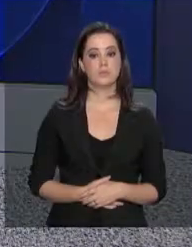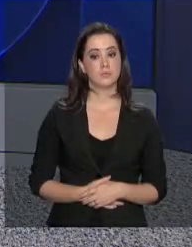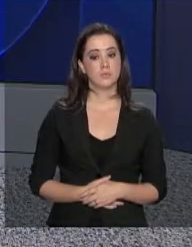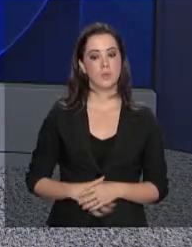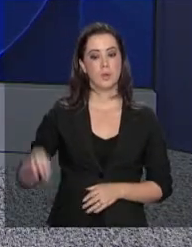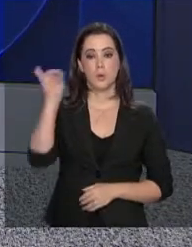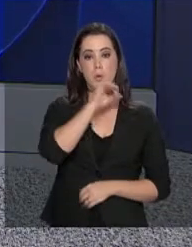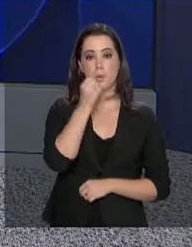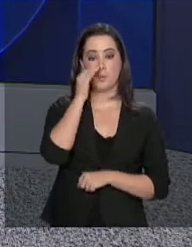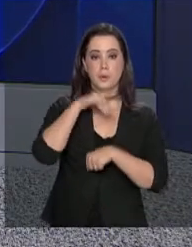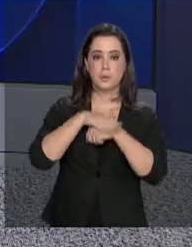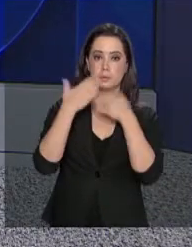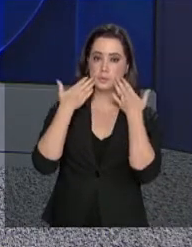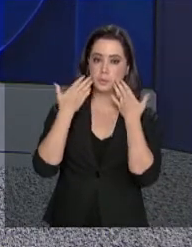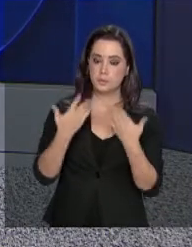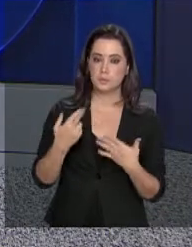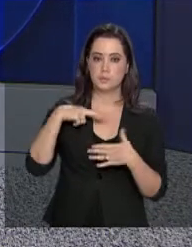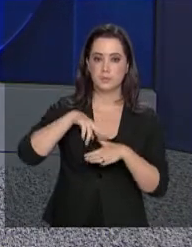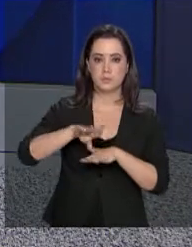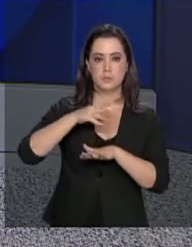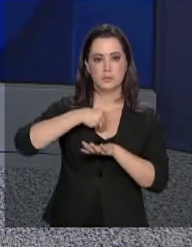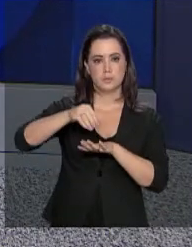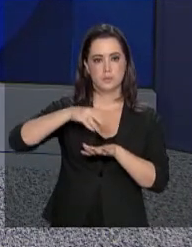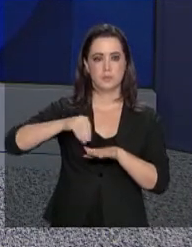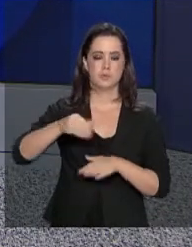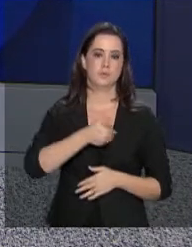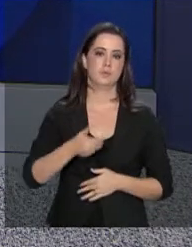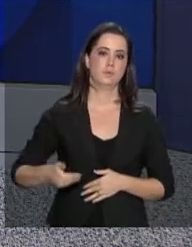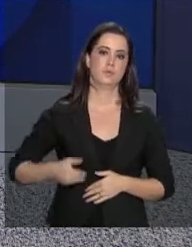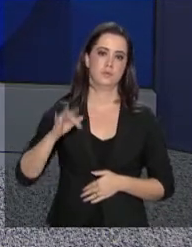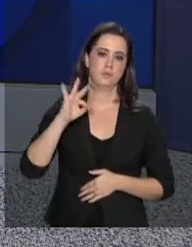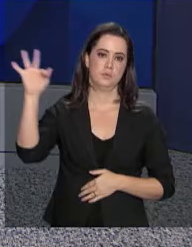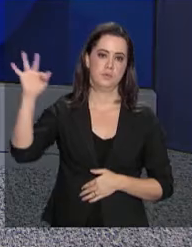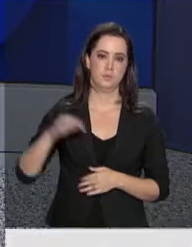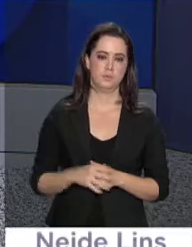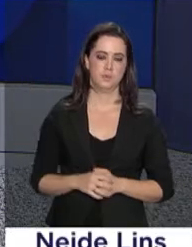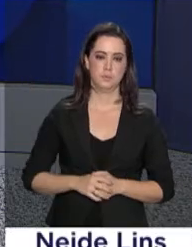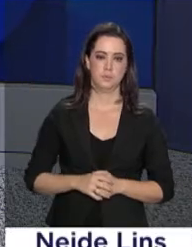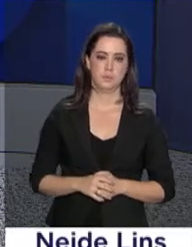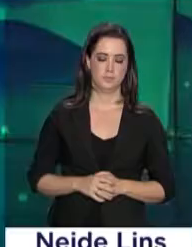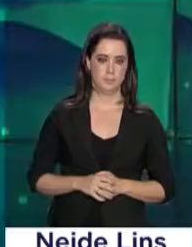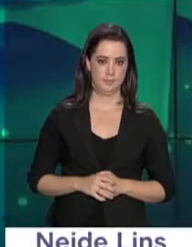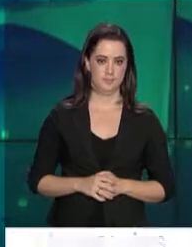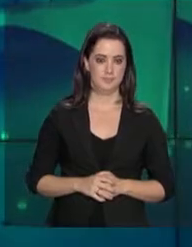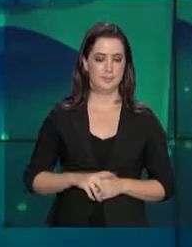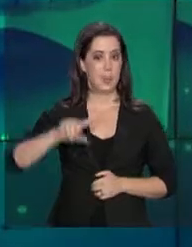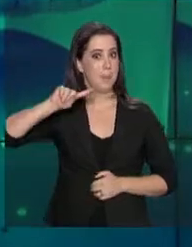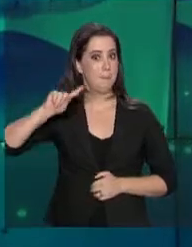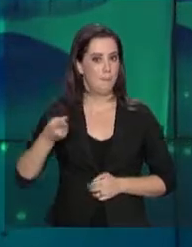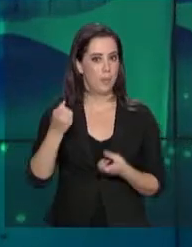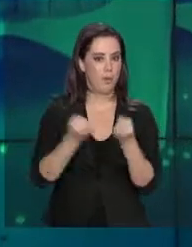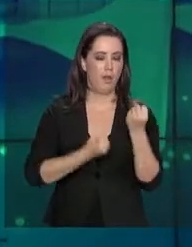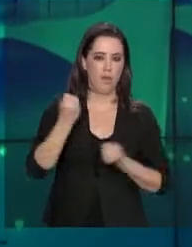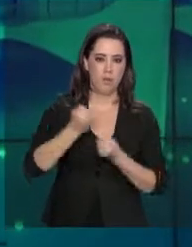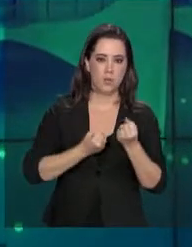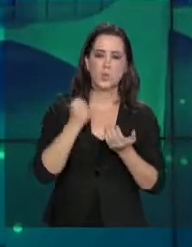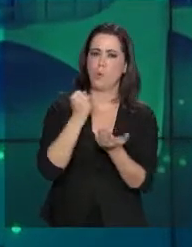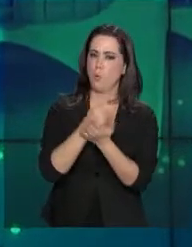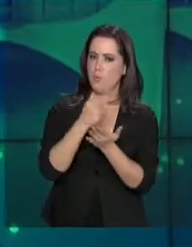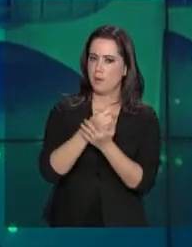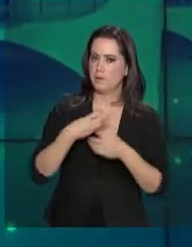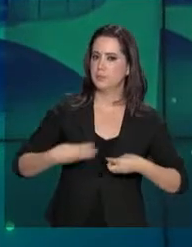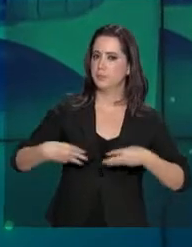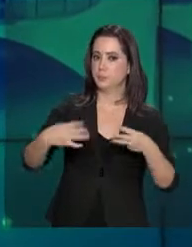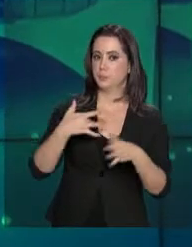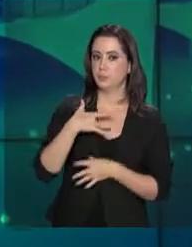Olá, boa noite. Começa agora o repórter NBR com as notícias do governo federal. Mil caminhonetes adquiridas